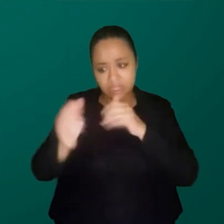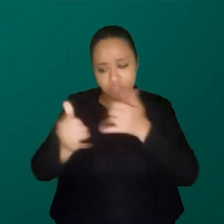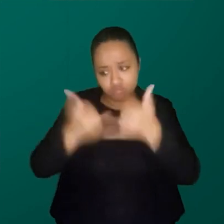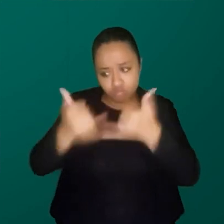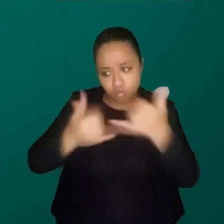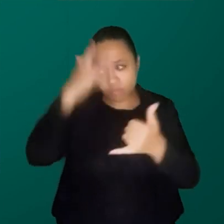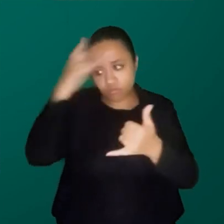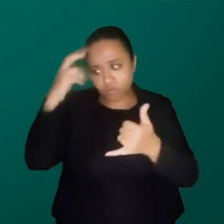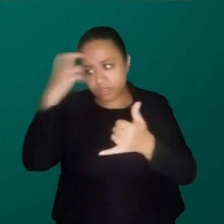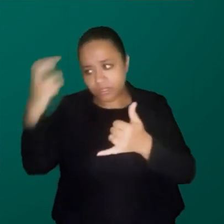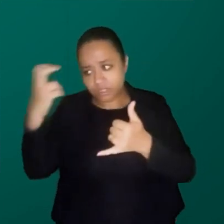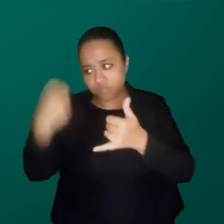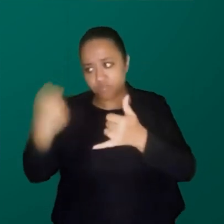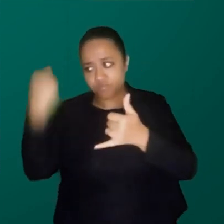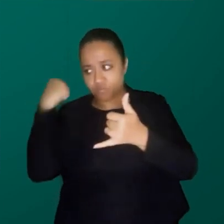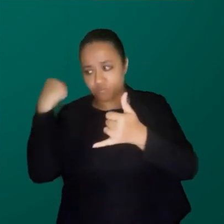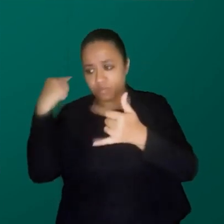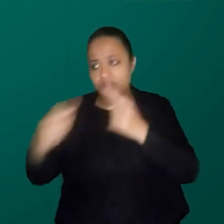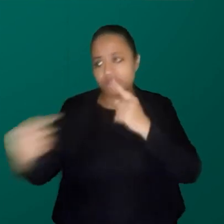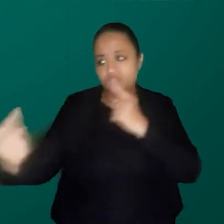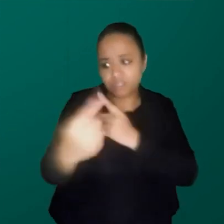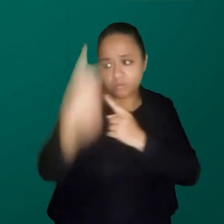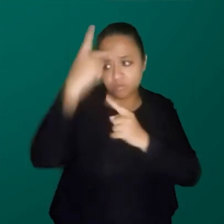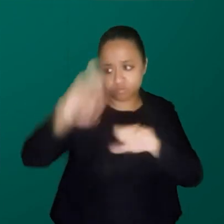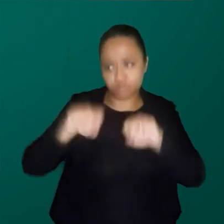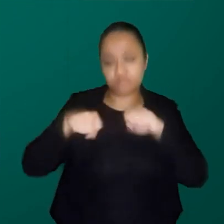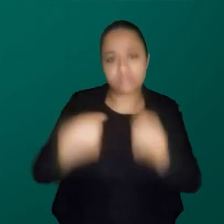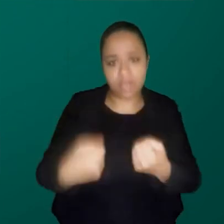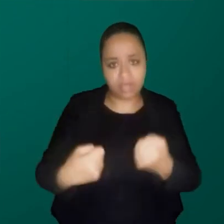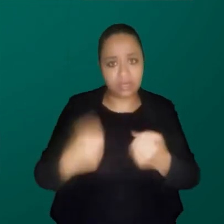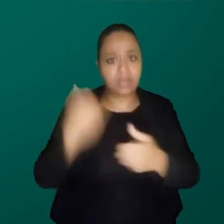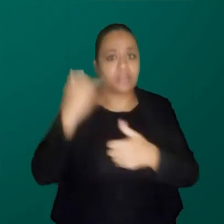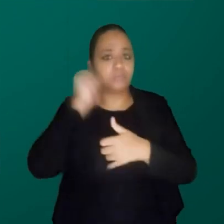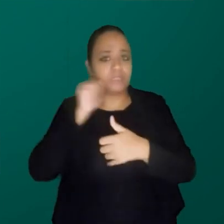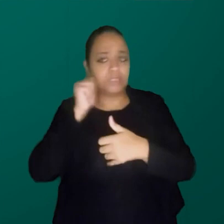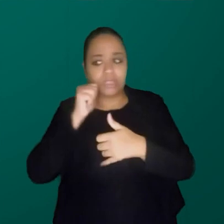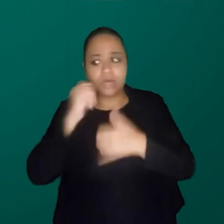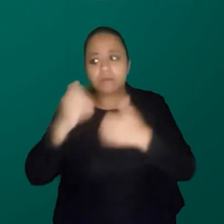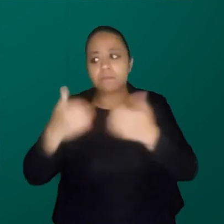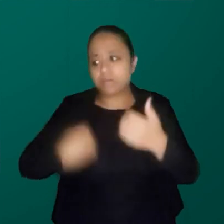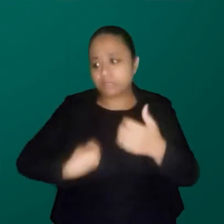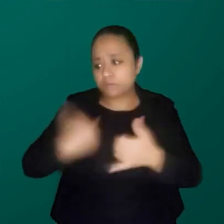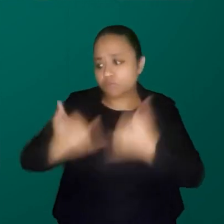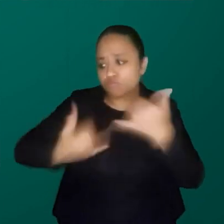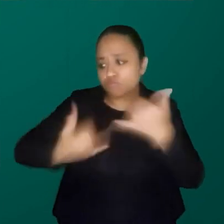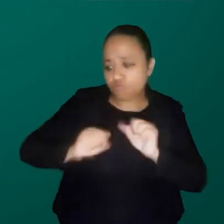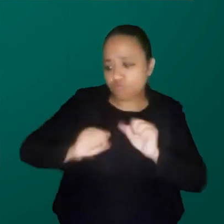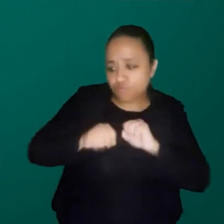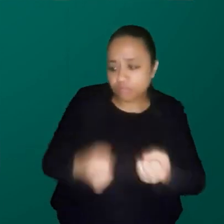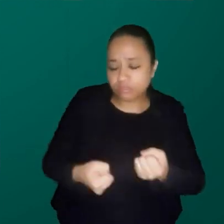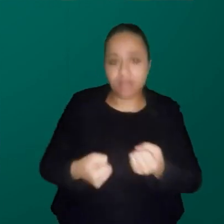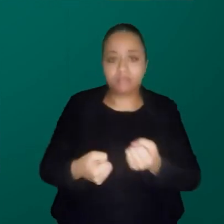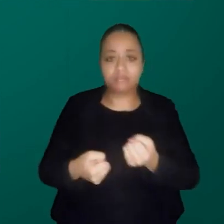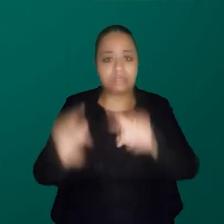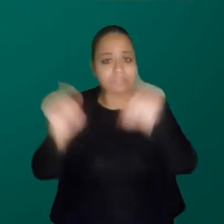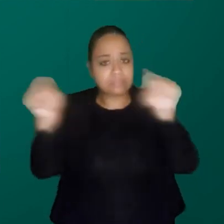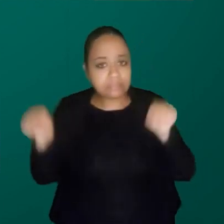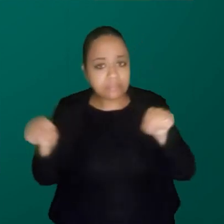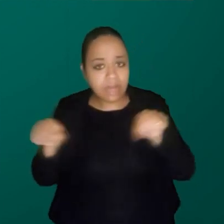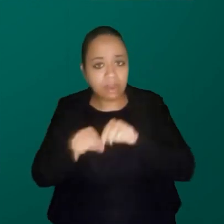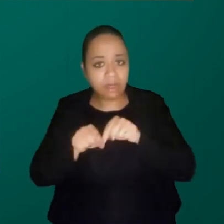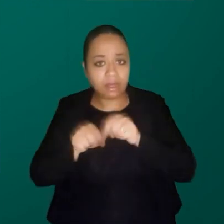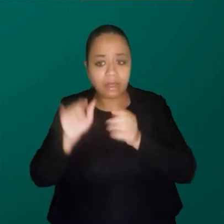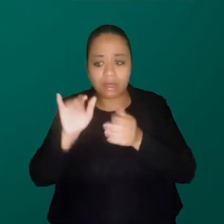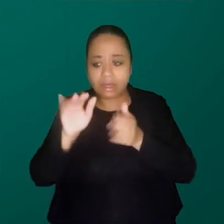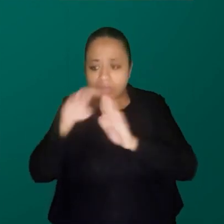inteligente, na frente da sala para a pessoa esforçada. As meninas vão para joguinho do esforçado. Então, aí mostra um mecanismo educacional,